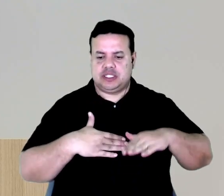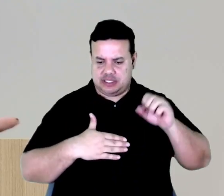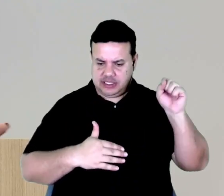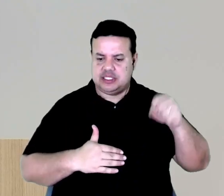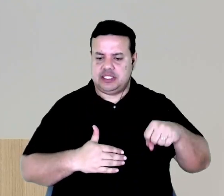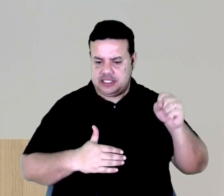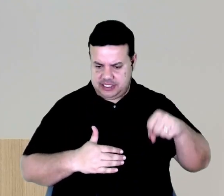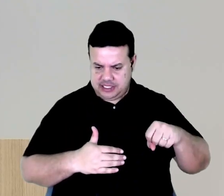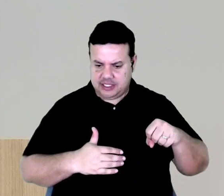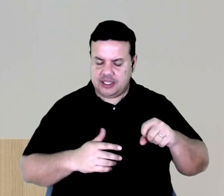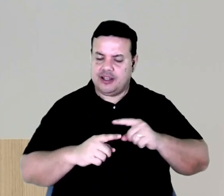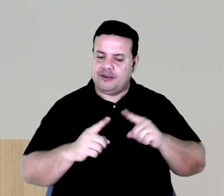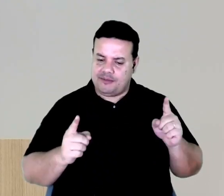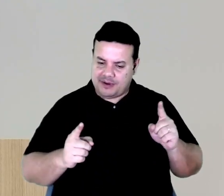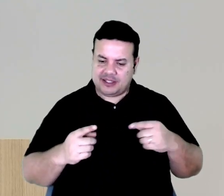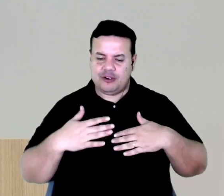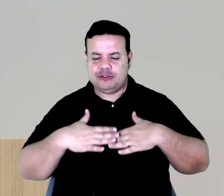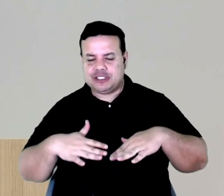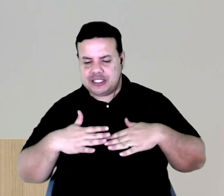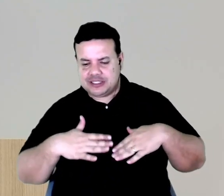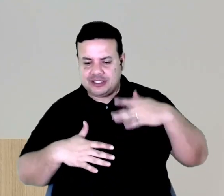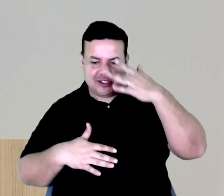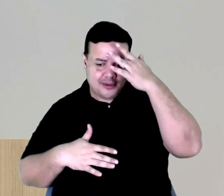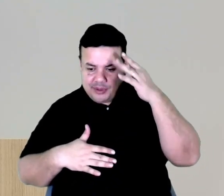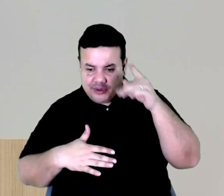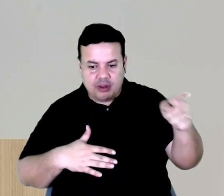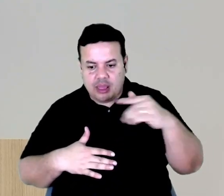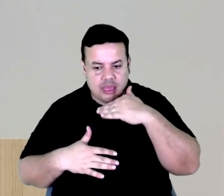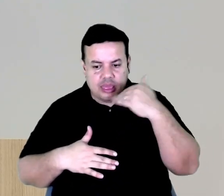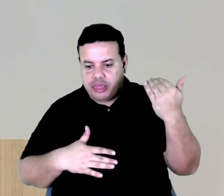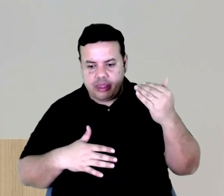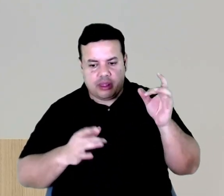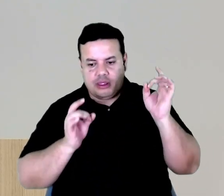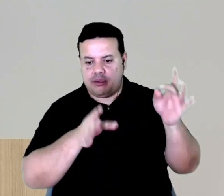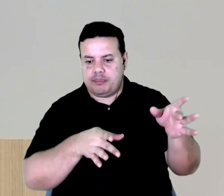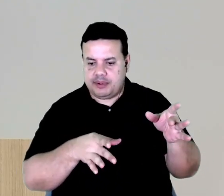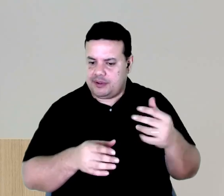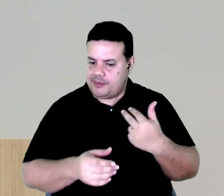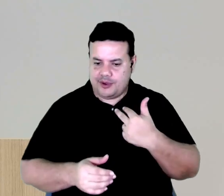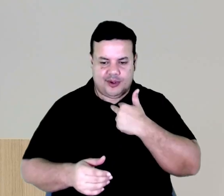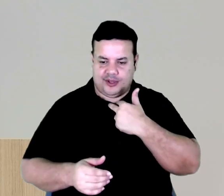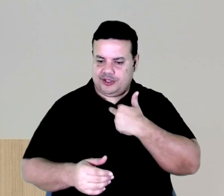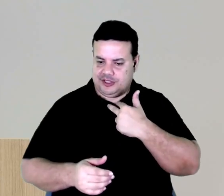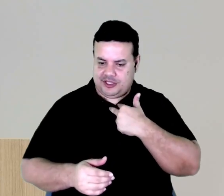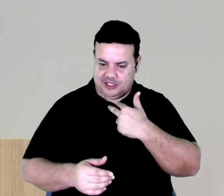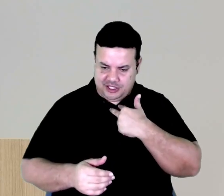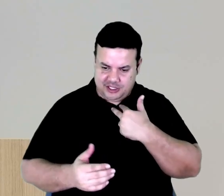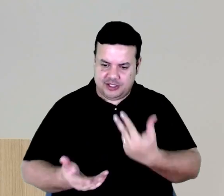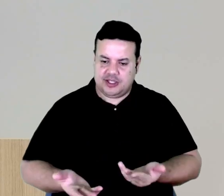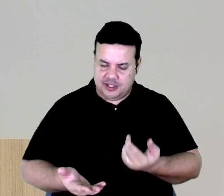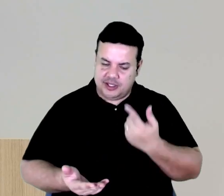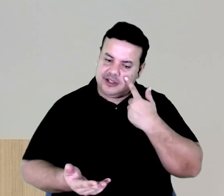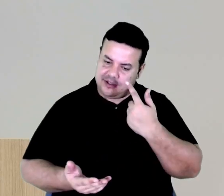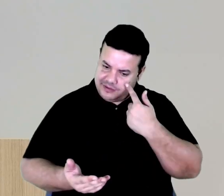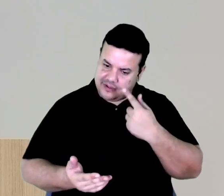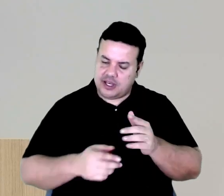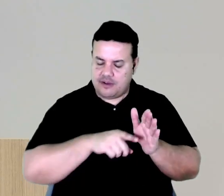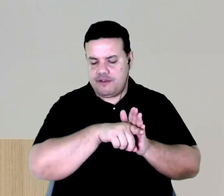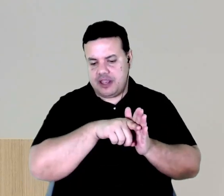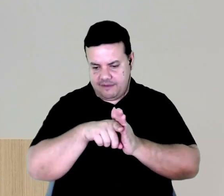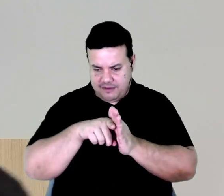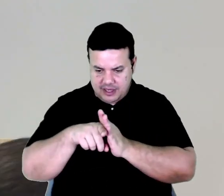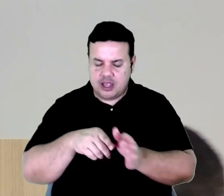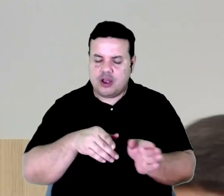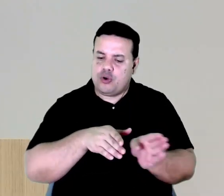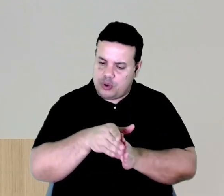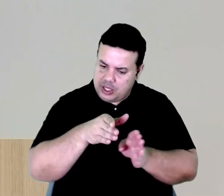trocar um descanso por alguém morrendo lá e deixar a pessoa morrer lá na frente. Então, ele já vai verificar, orientou que as pessoas